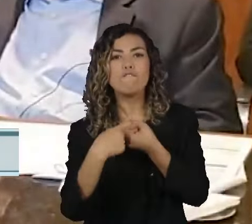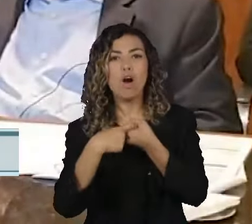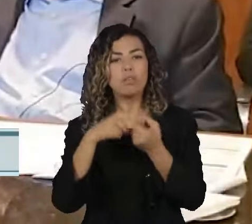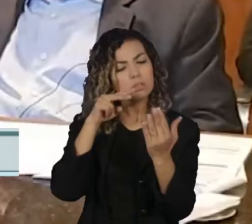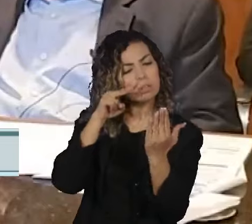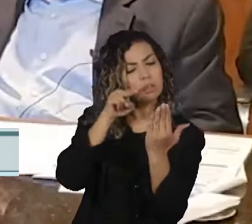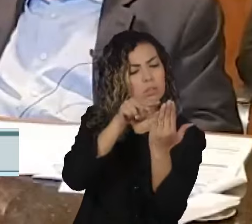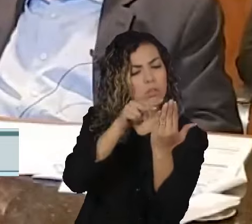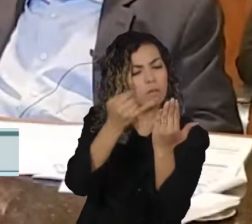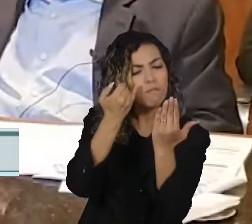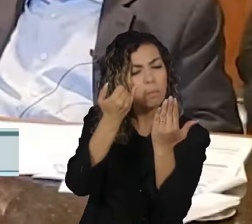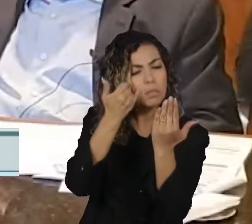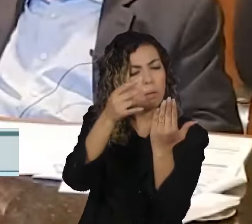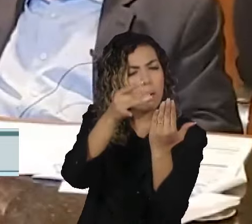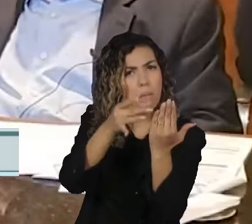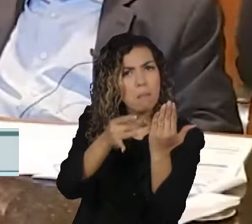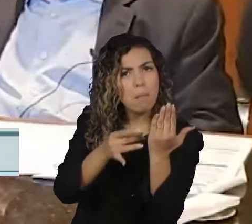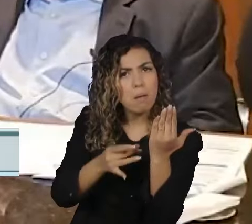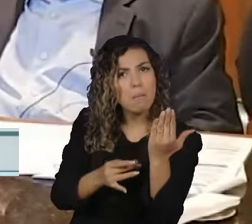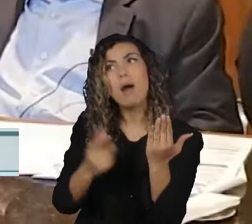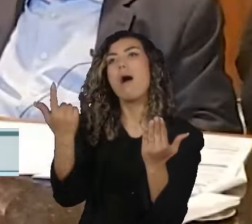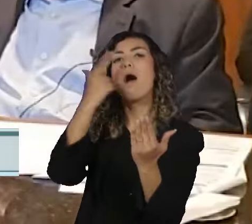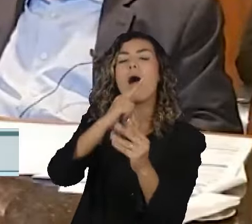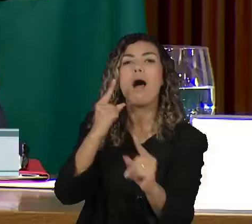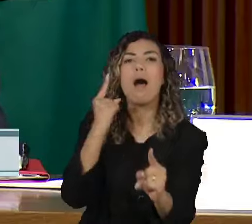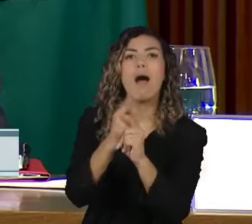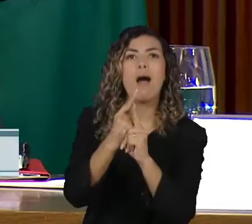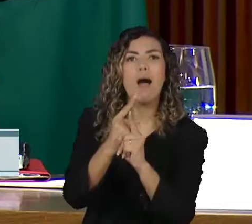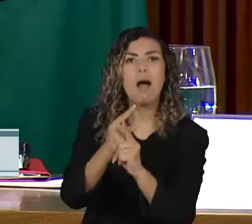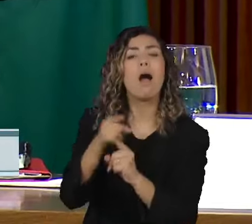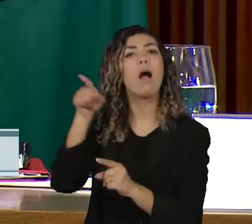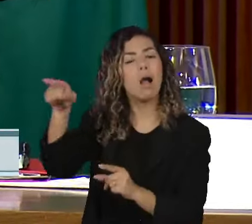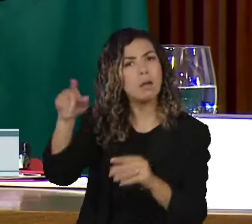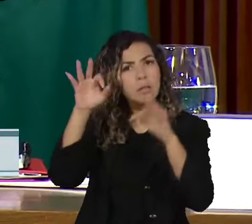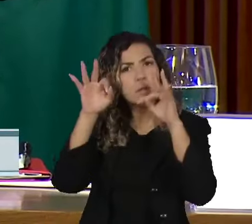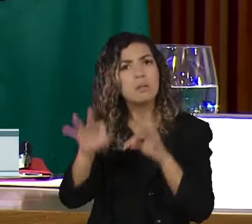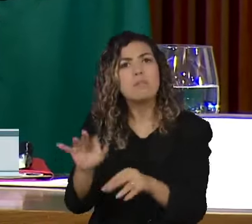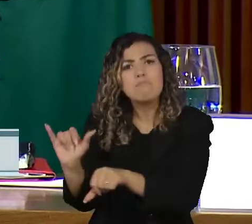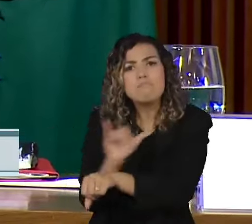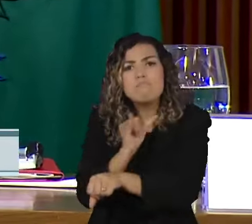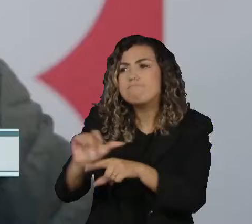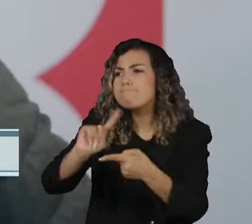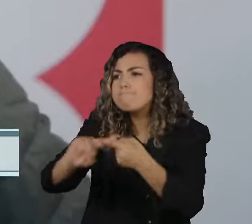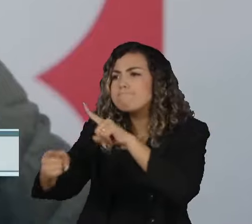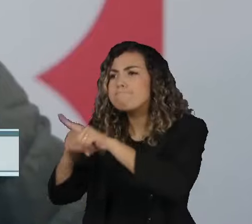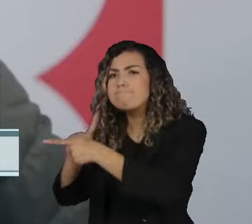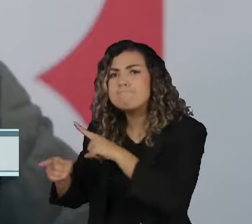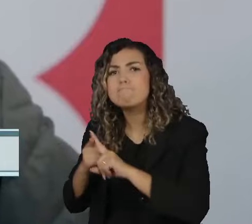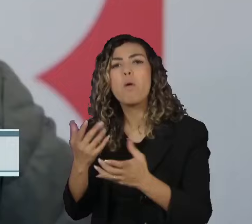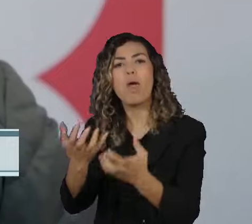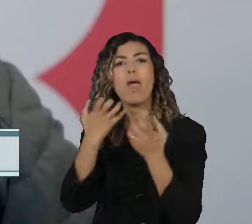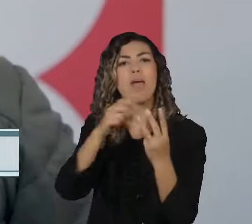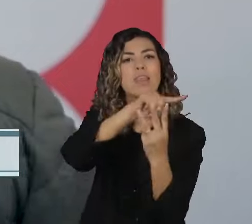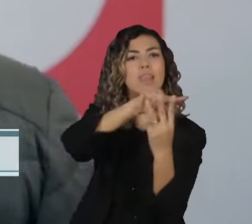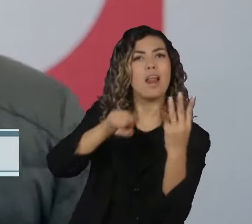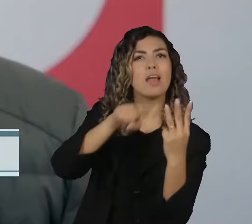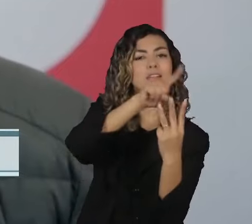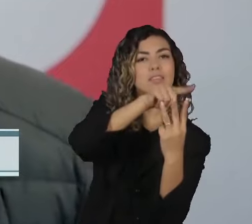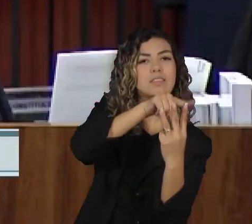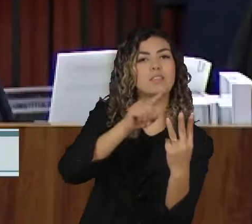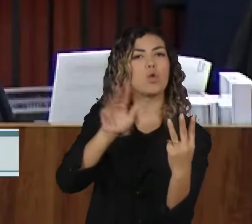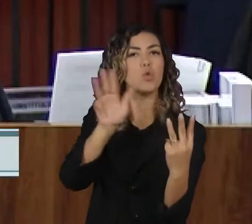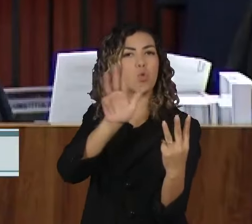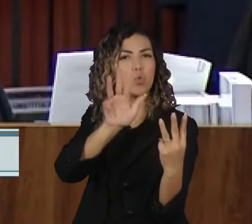a omissão de informações. Entre elas, estaria o plano para matar o presidente Lula, o vice-presidente Geraldo